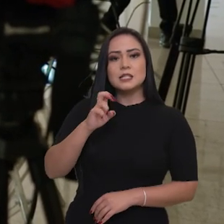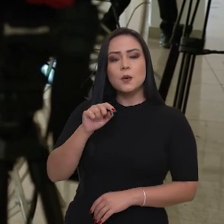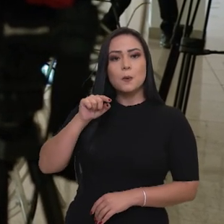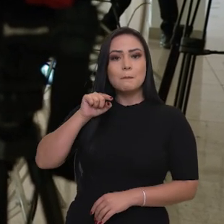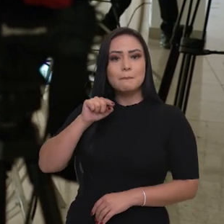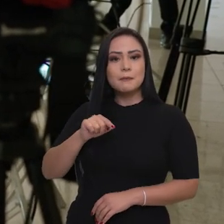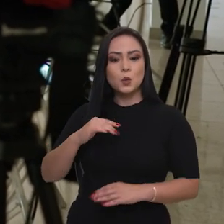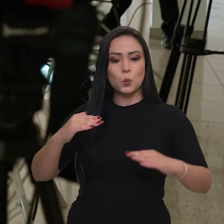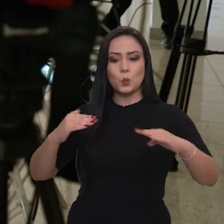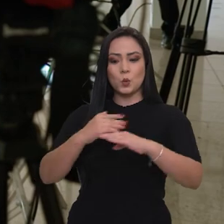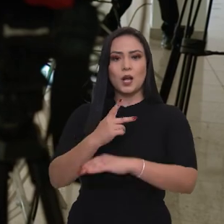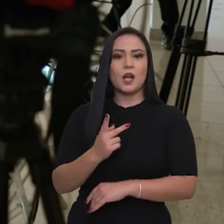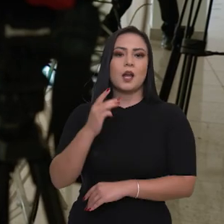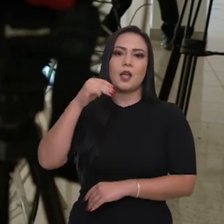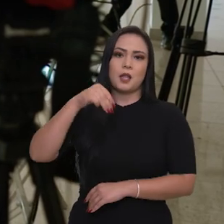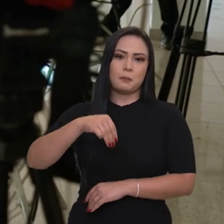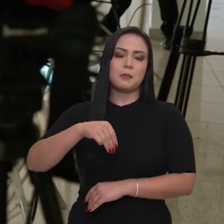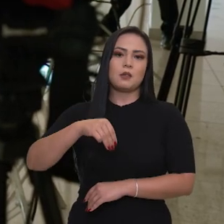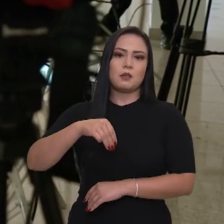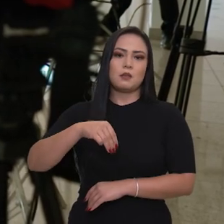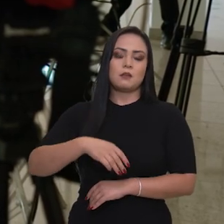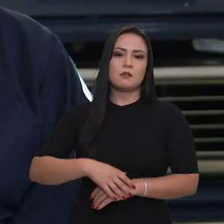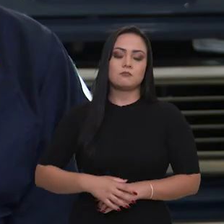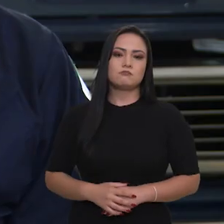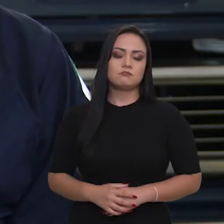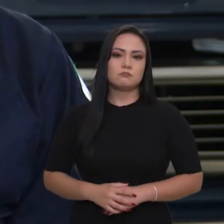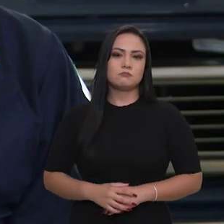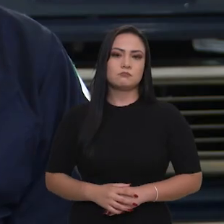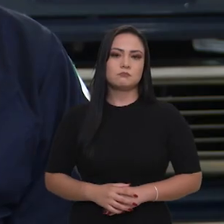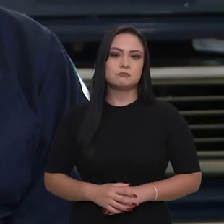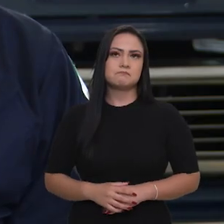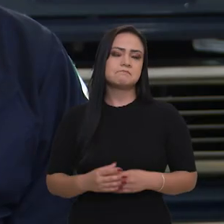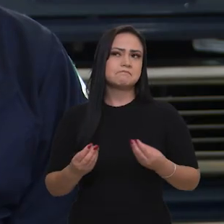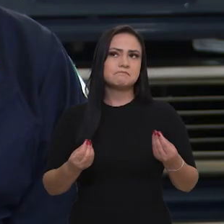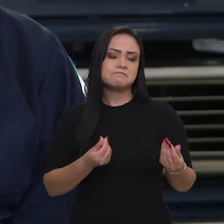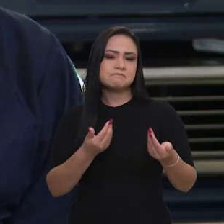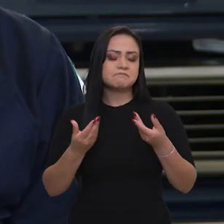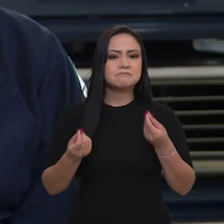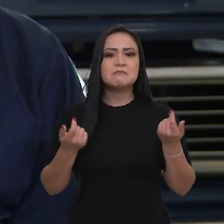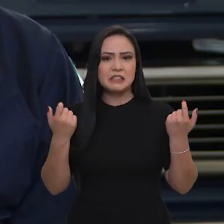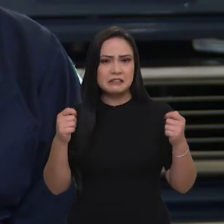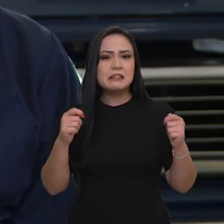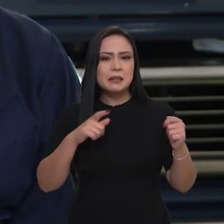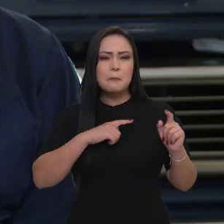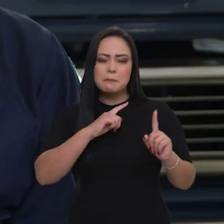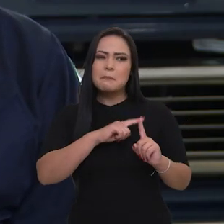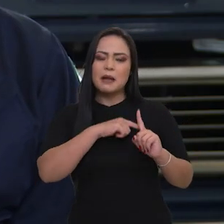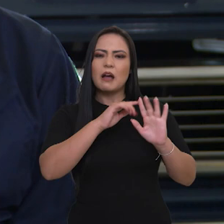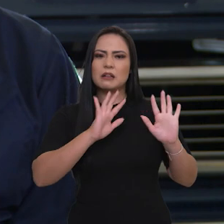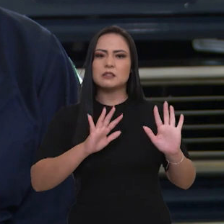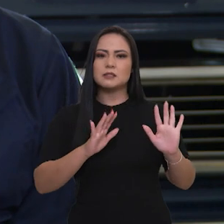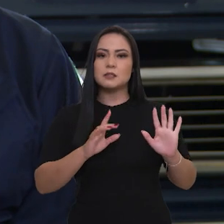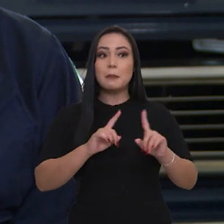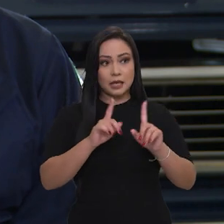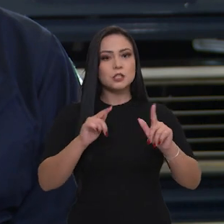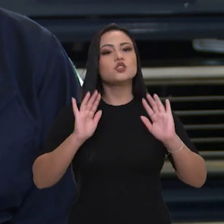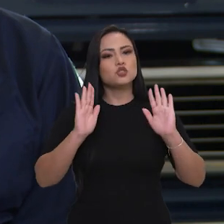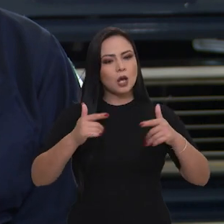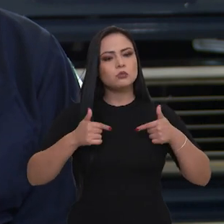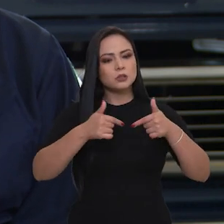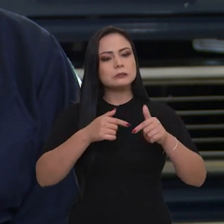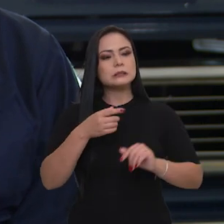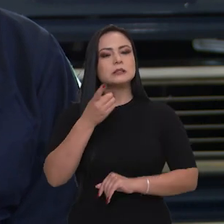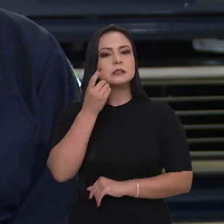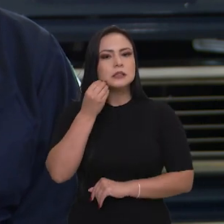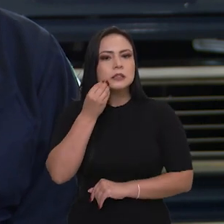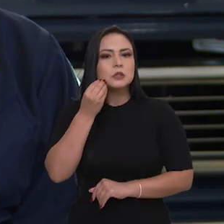75 mil quilômetros patrulhados, nós precisaríamos de um pouco mais e estamos lutando por isso.